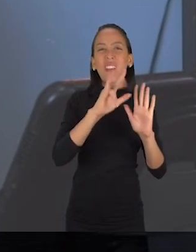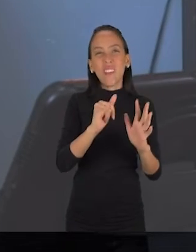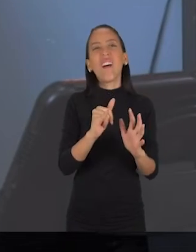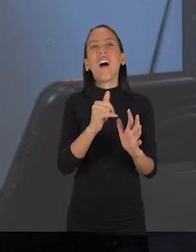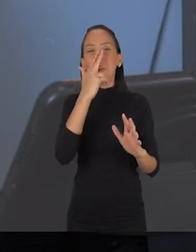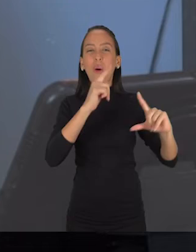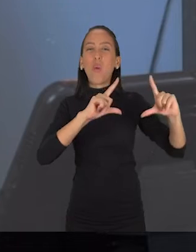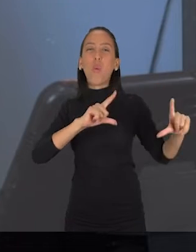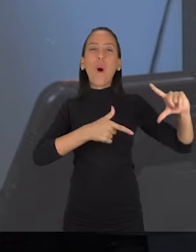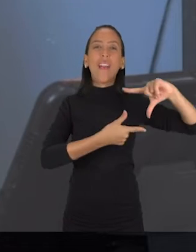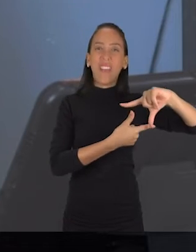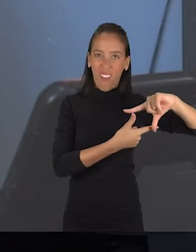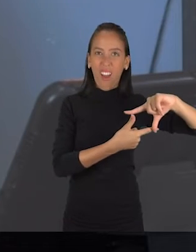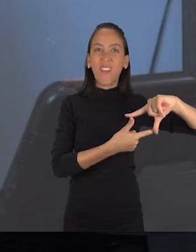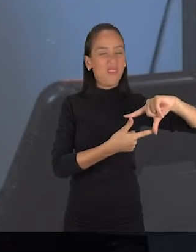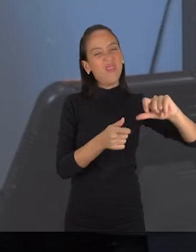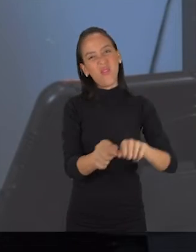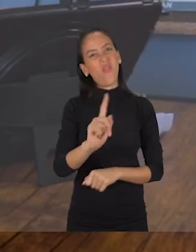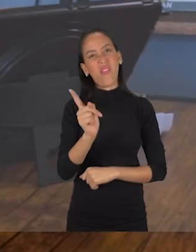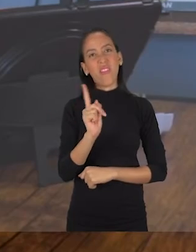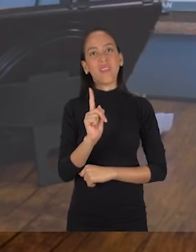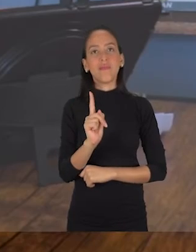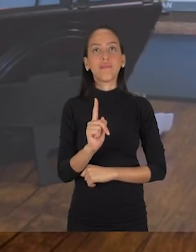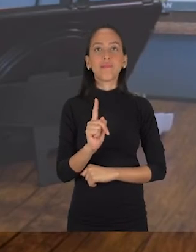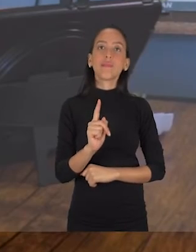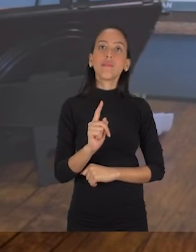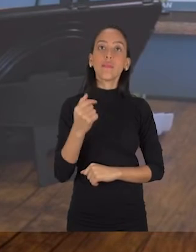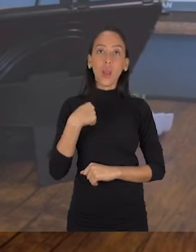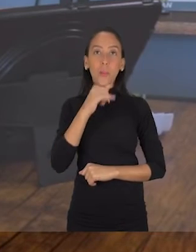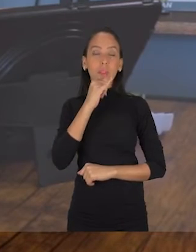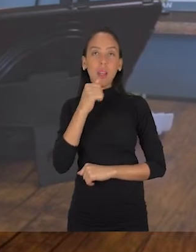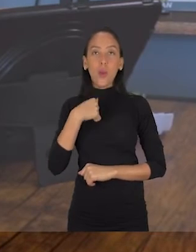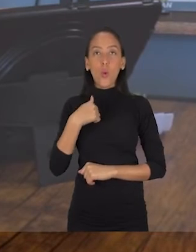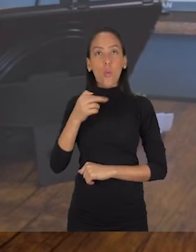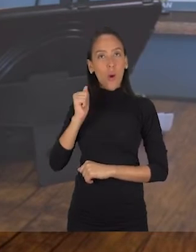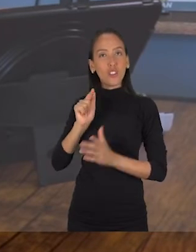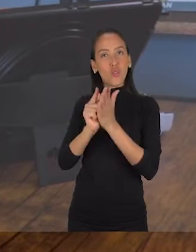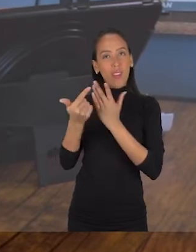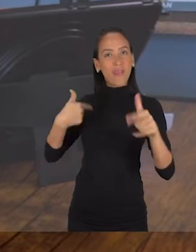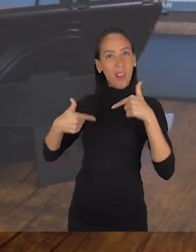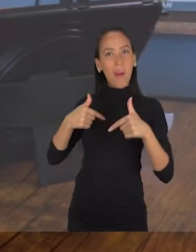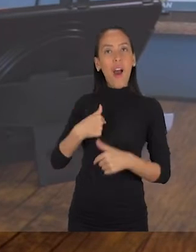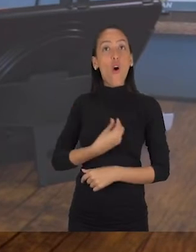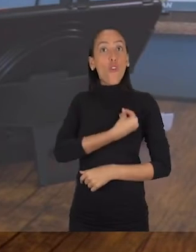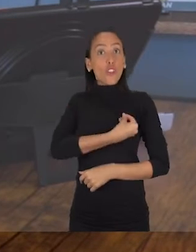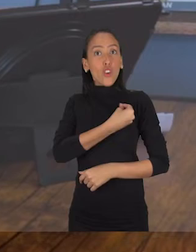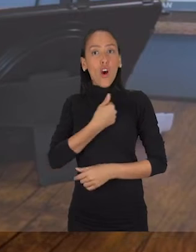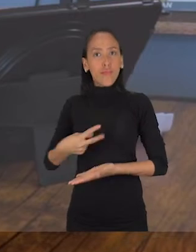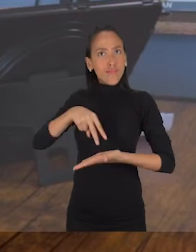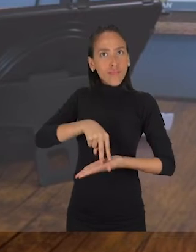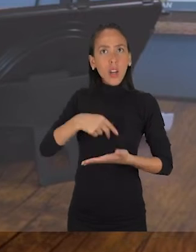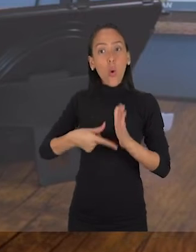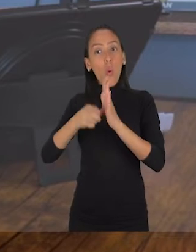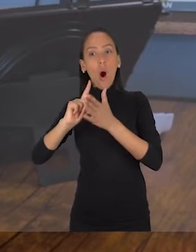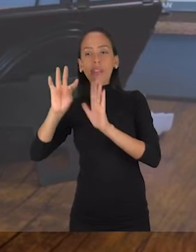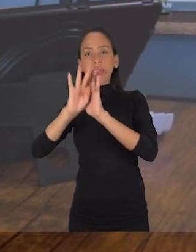ficar quadrado. Então, não faça isso, beleza? Eu, por exemplo, quando entrava ao vivo pro jornal, eu sempre recebia um texto pronto. O que eu fazia?